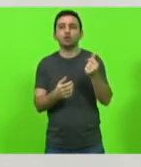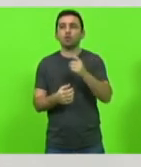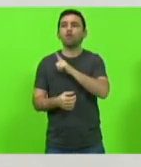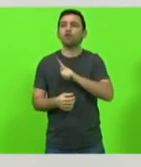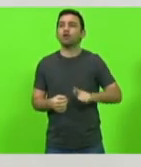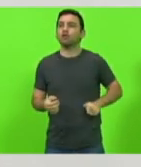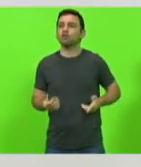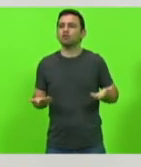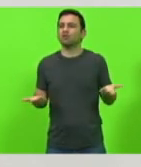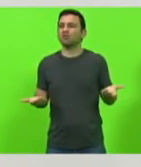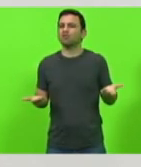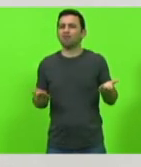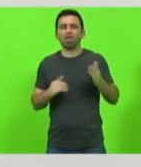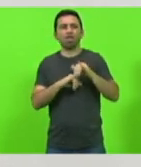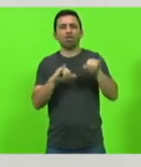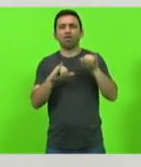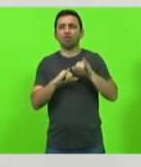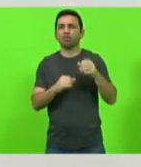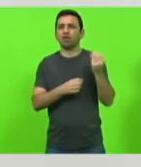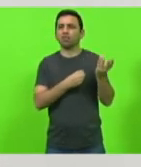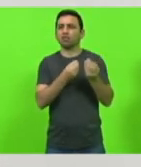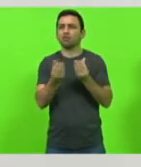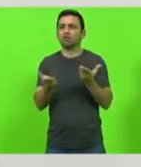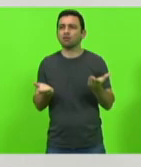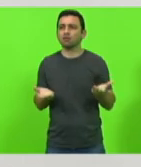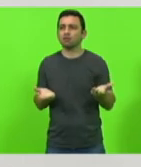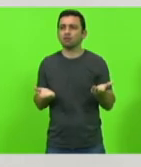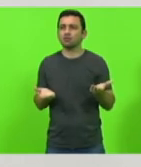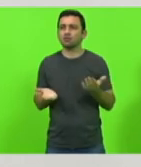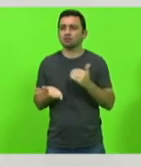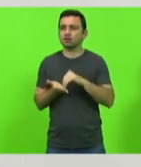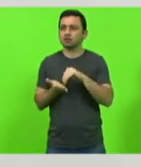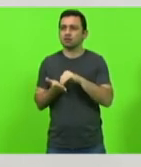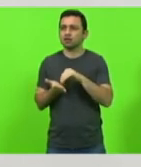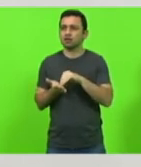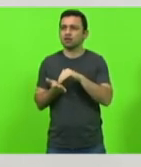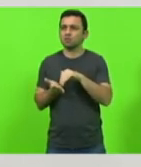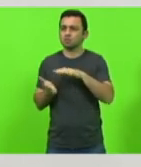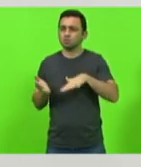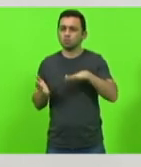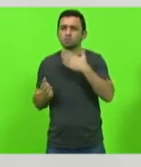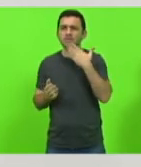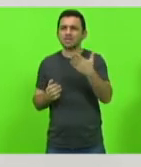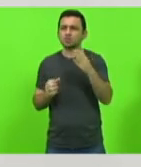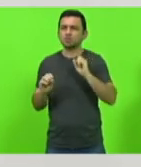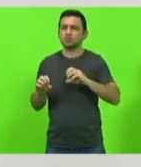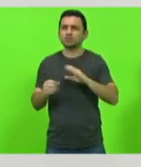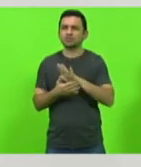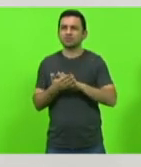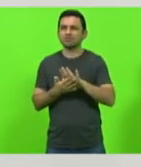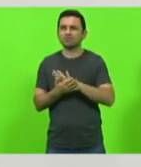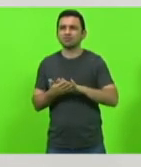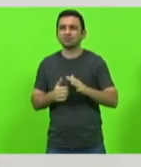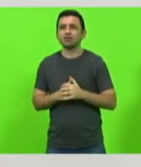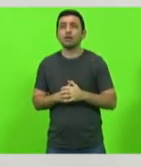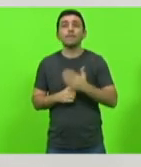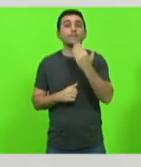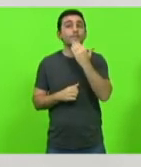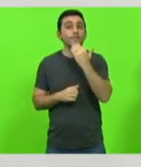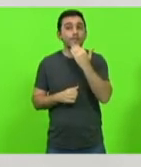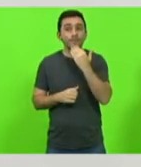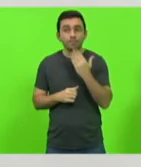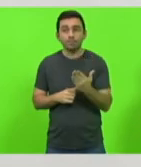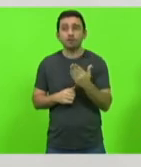se os secretários ninguém está mais nem cobrando educação a gente está cobrando que ele